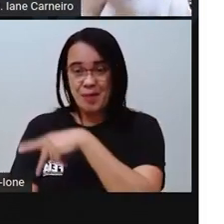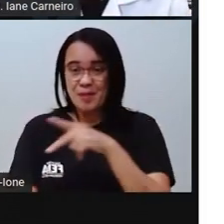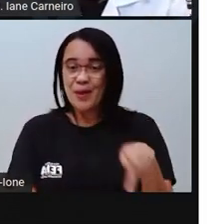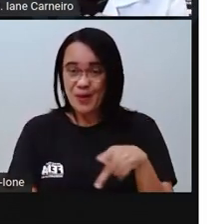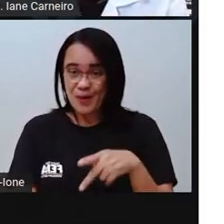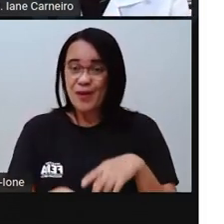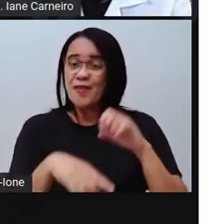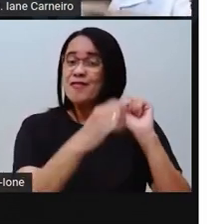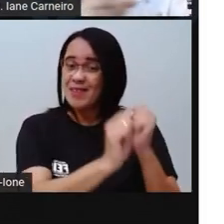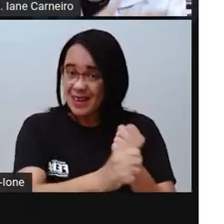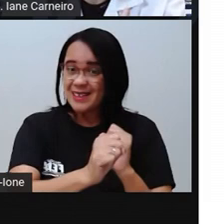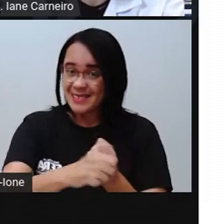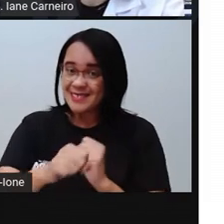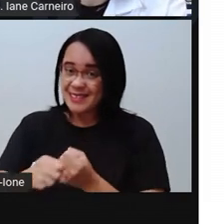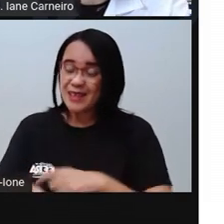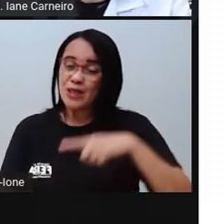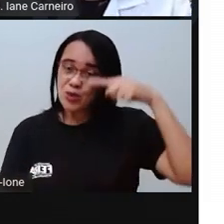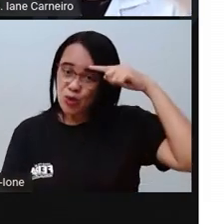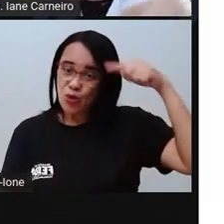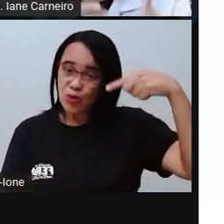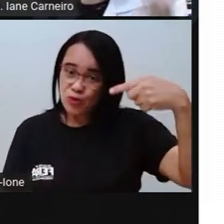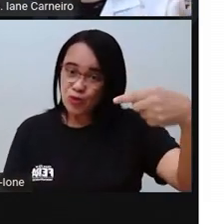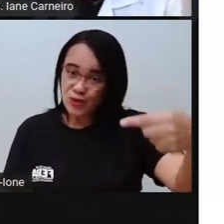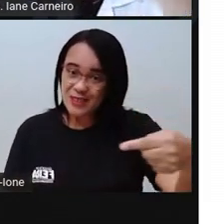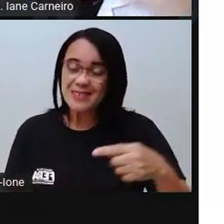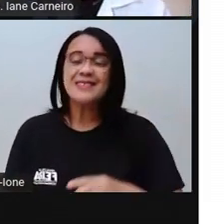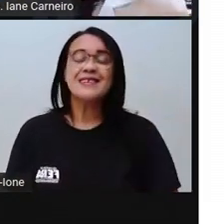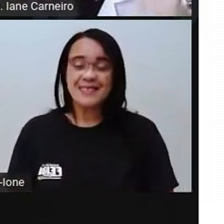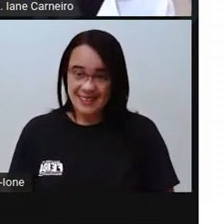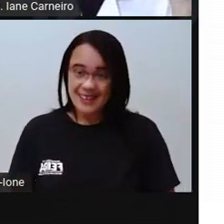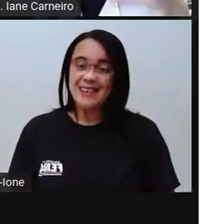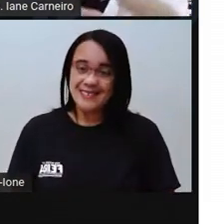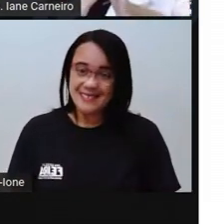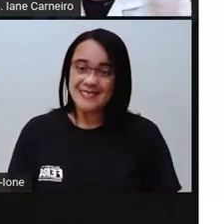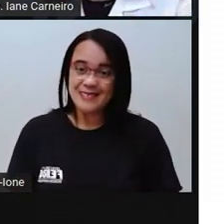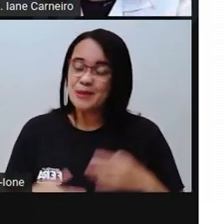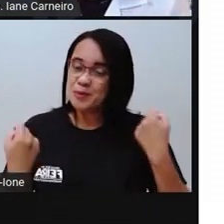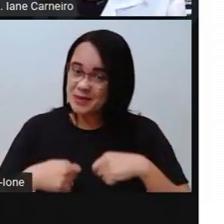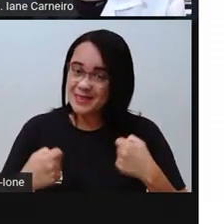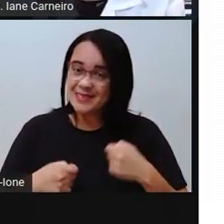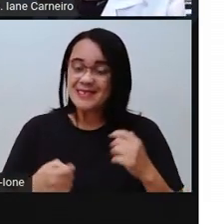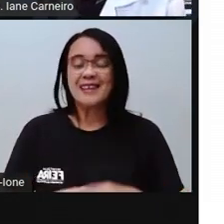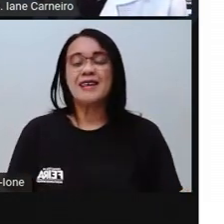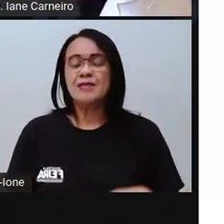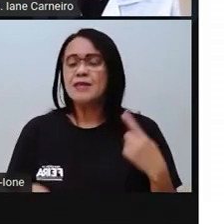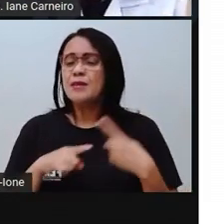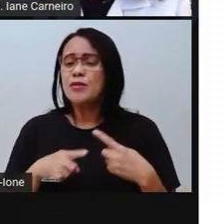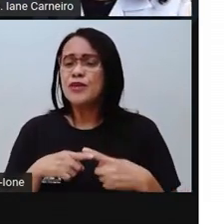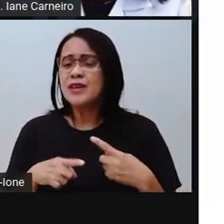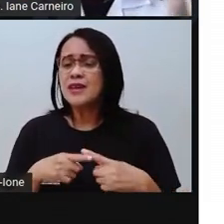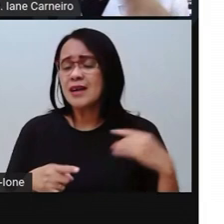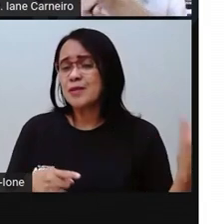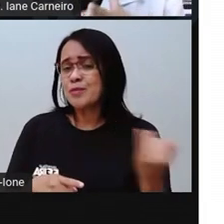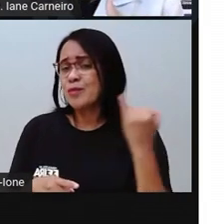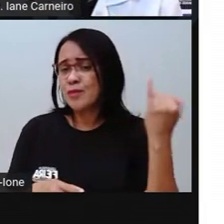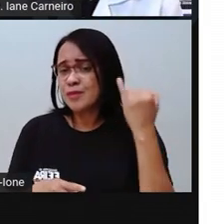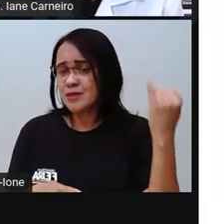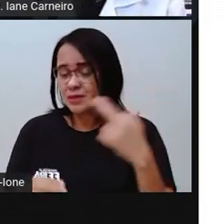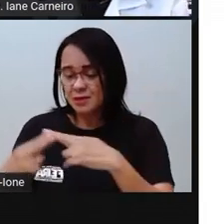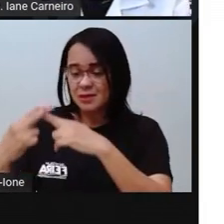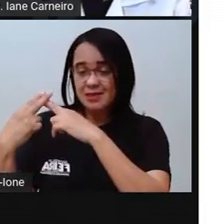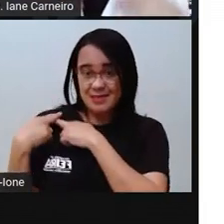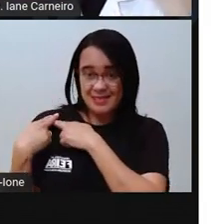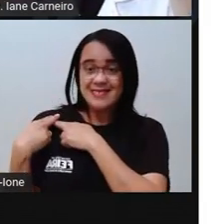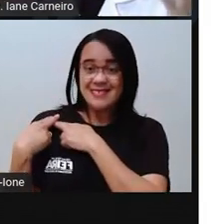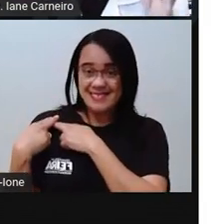frente da casa, né? A minha avó mora numa praça, então a minha função era essa. E aí, depois que eu